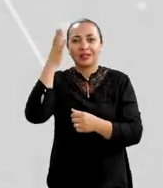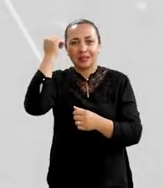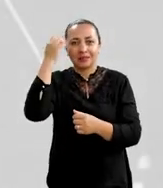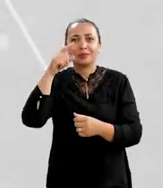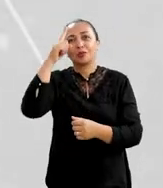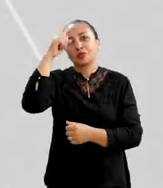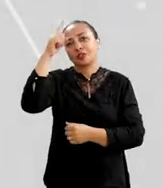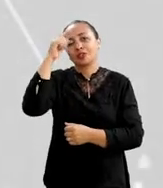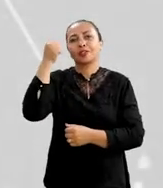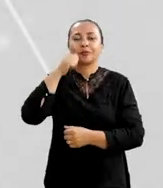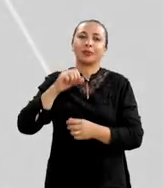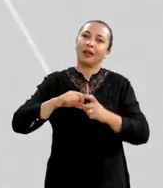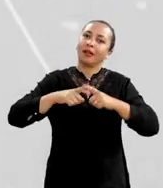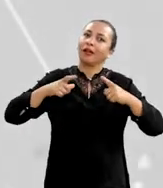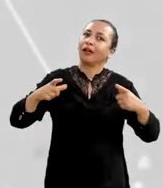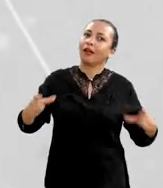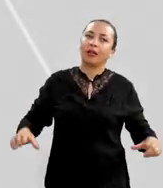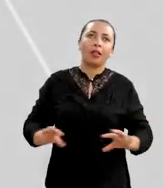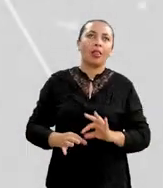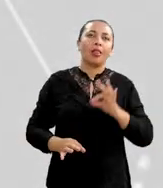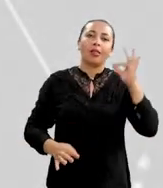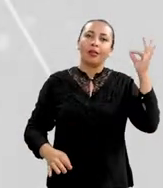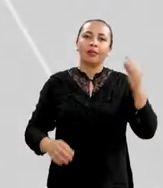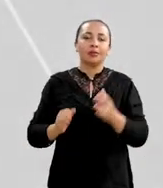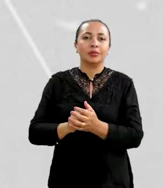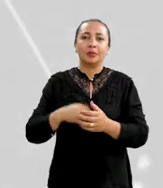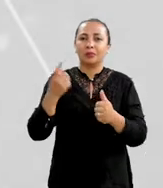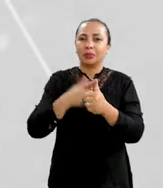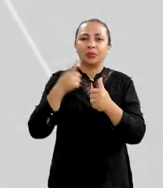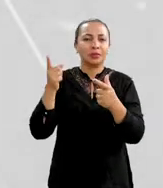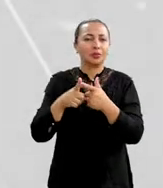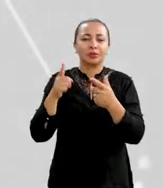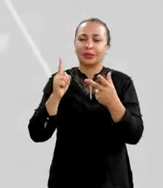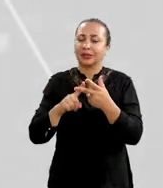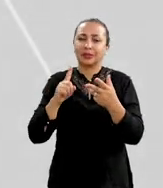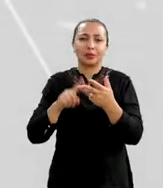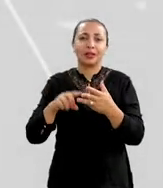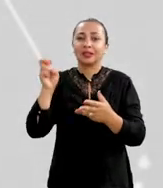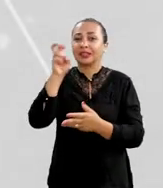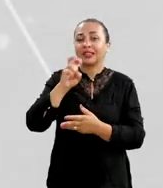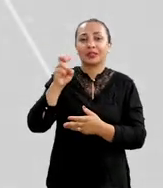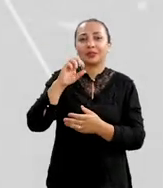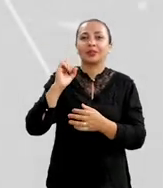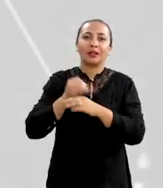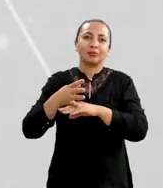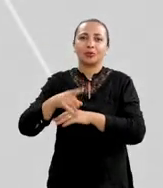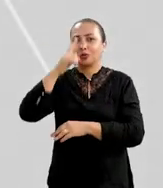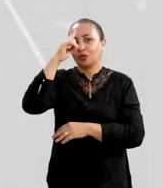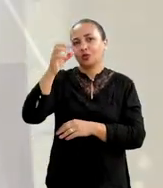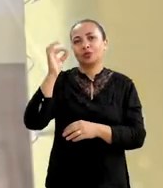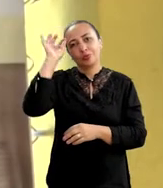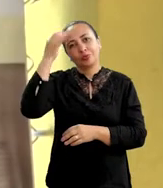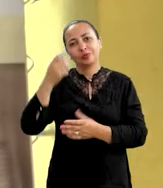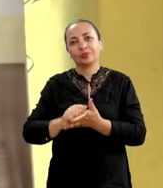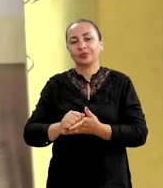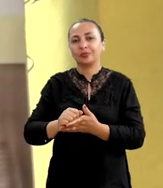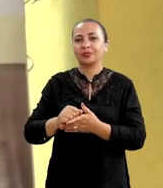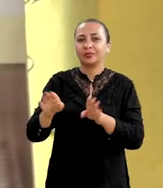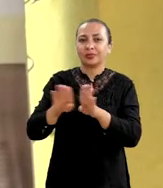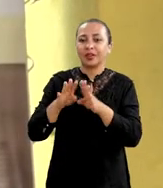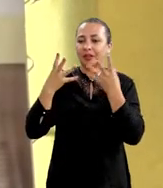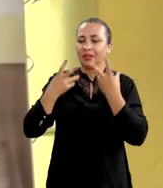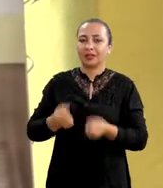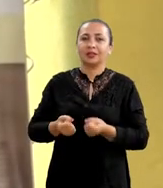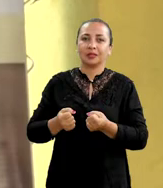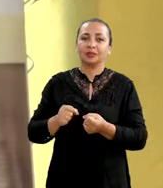dela, que sabemos que a rotina da mulher é muito grande e extensa, com primeiro, segundo, terceiro, quarto e quinto tempo em um dia só. Vale lembrar que são